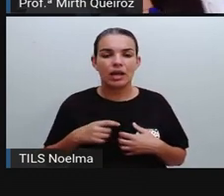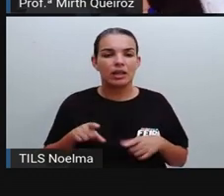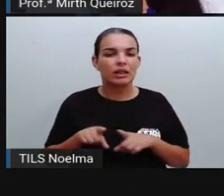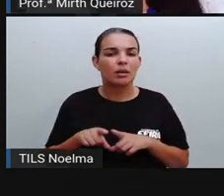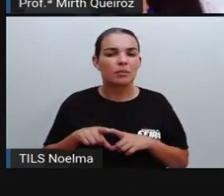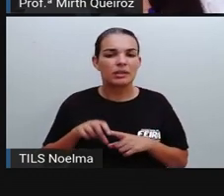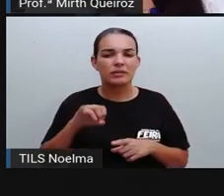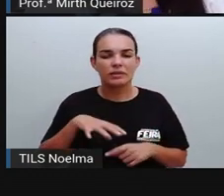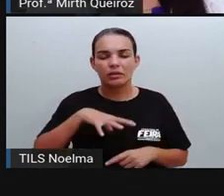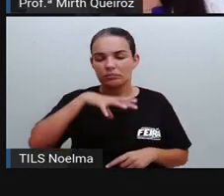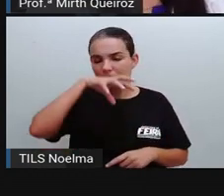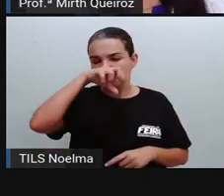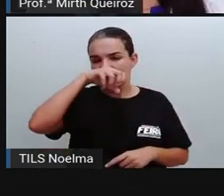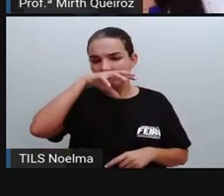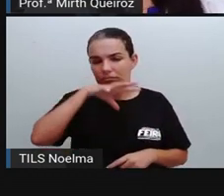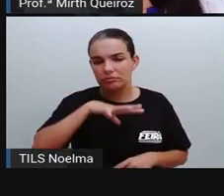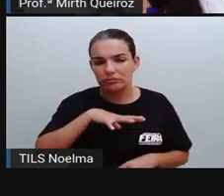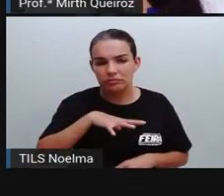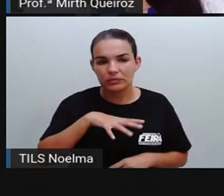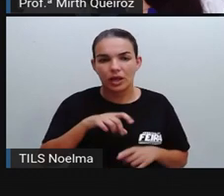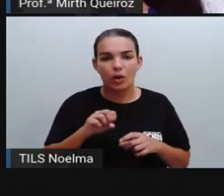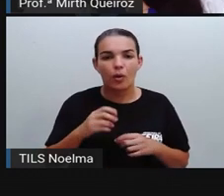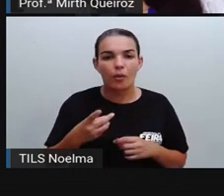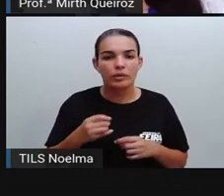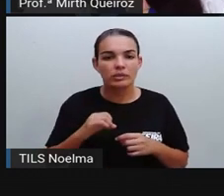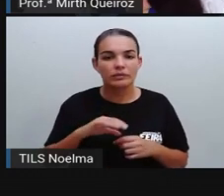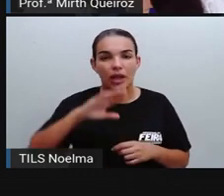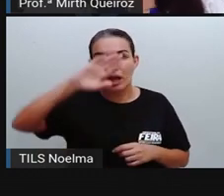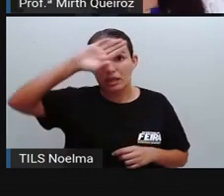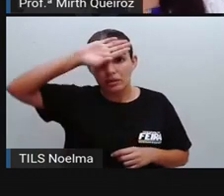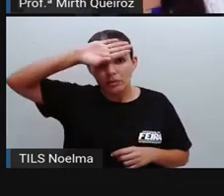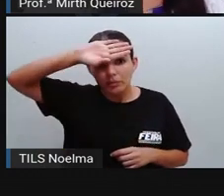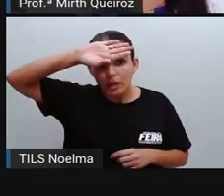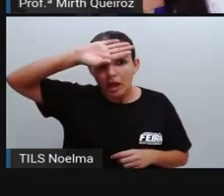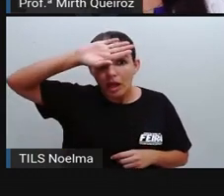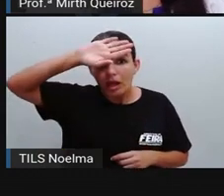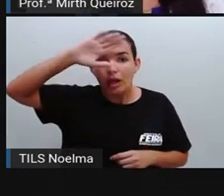Desconforto respiratório. Diminuição repentina de temperatura.